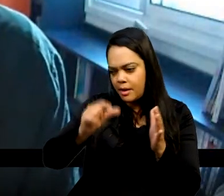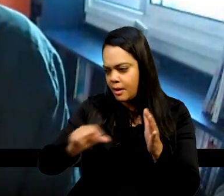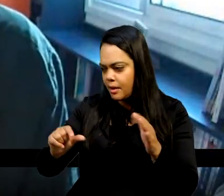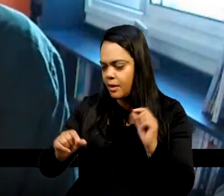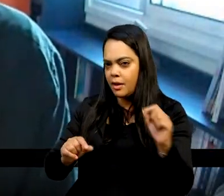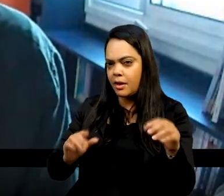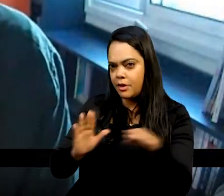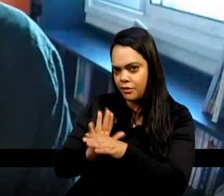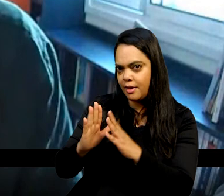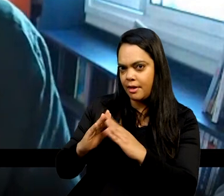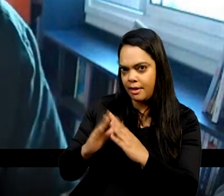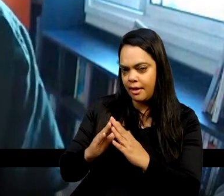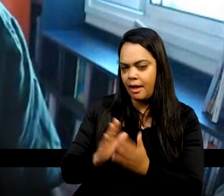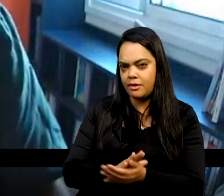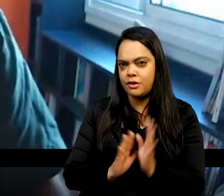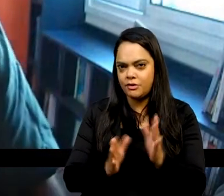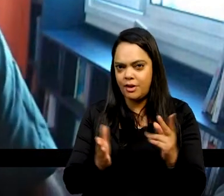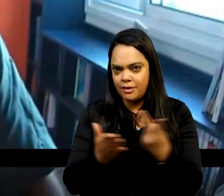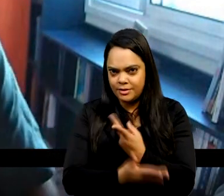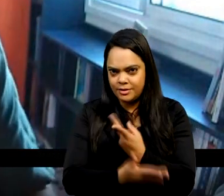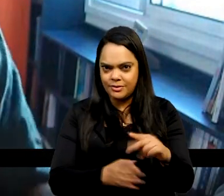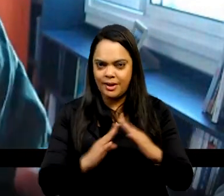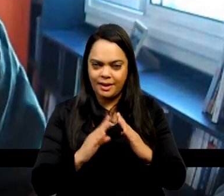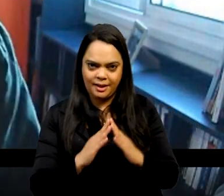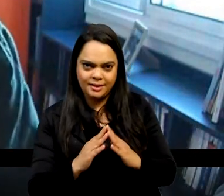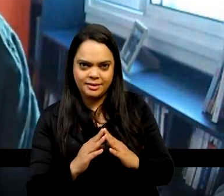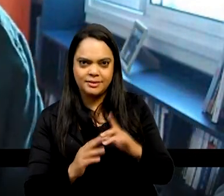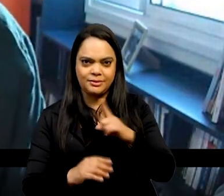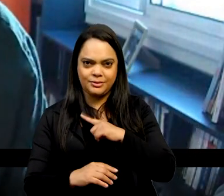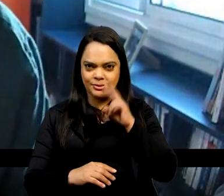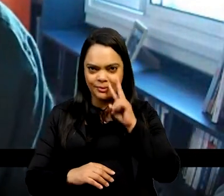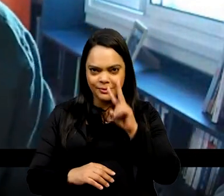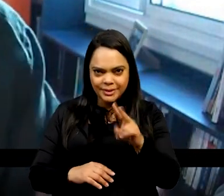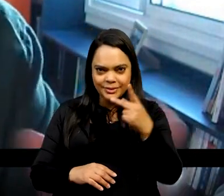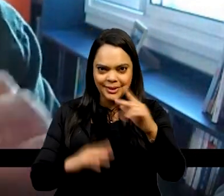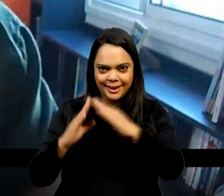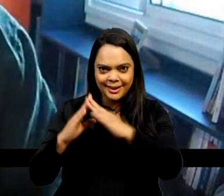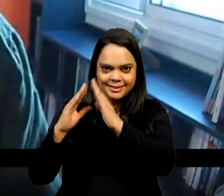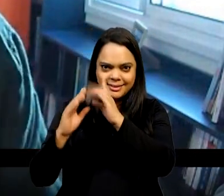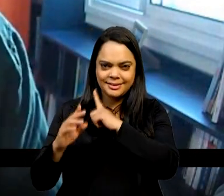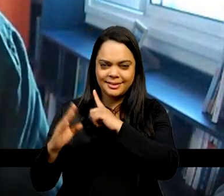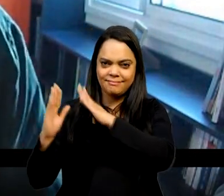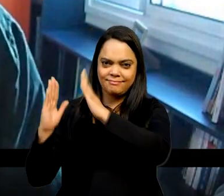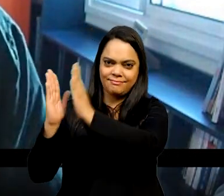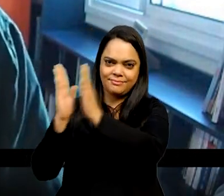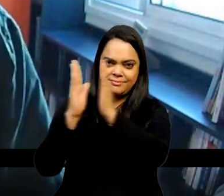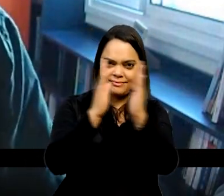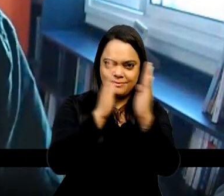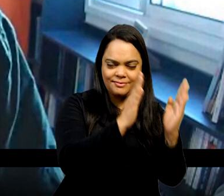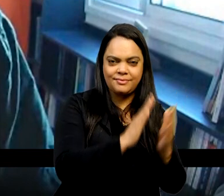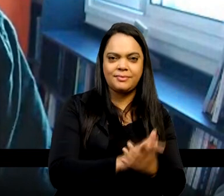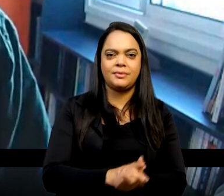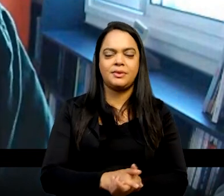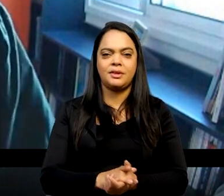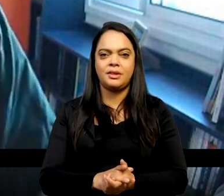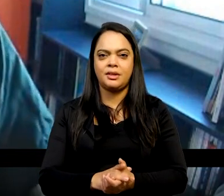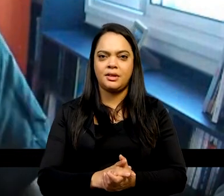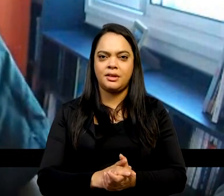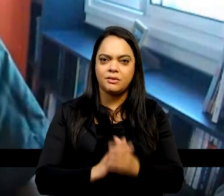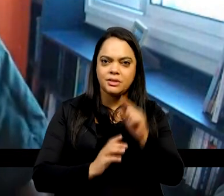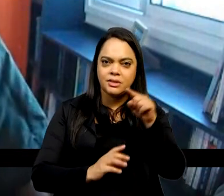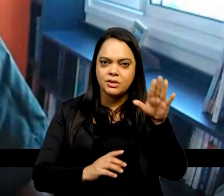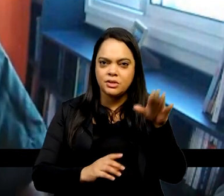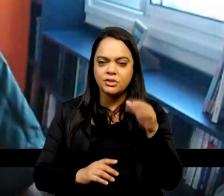tô vendo que a Dilsa tem uma estante aí também, então você chama o encanador, ele arrasta a estante, ele vira pra você e pergunta assim,